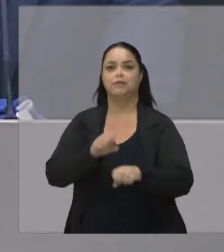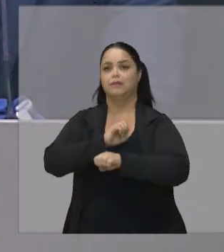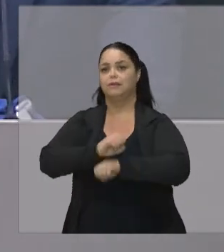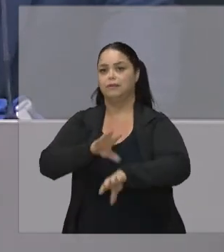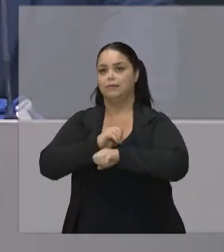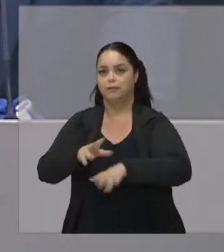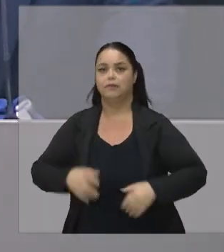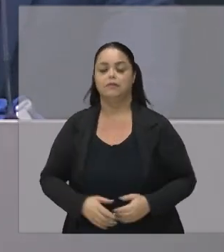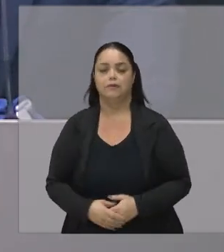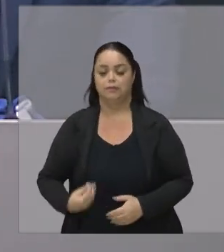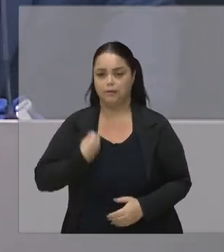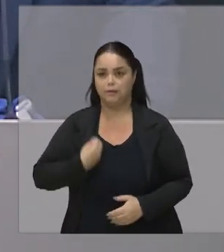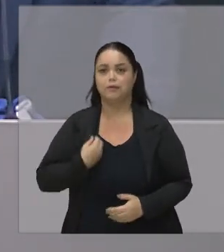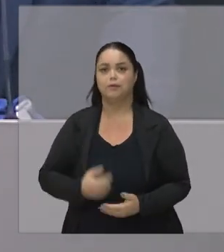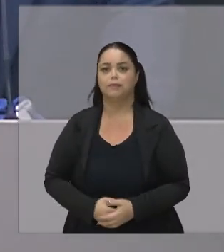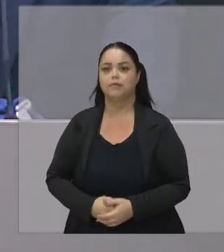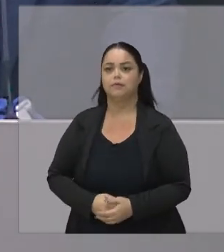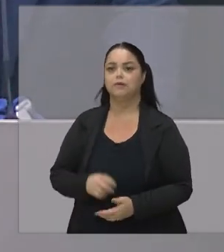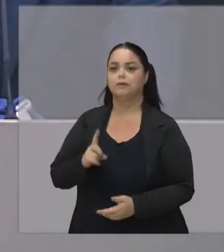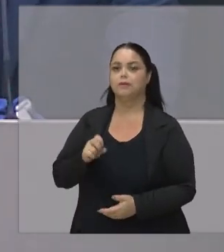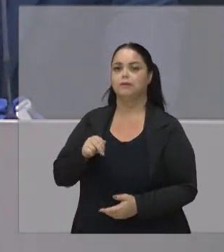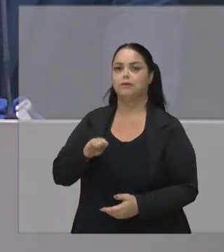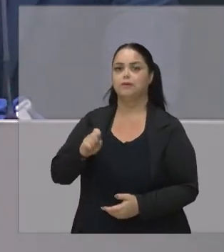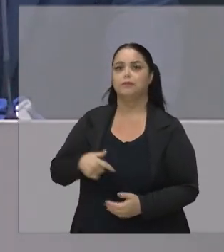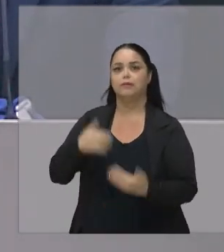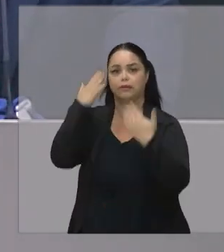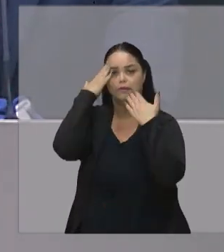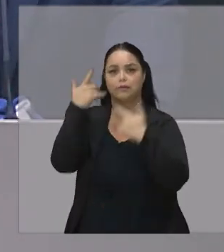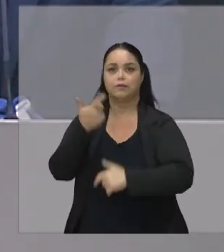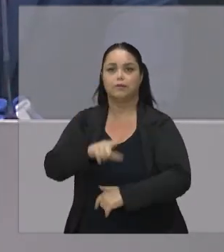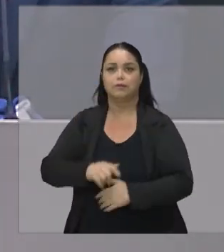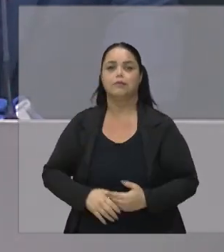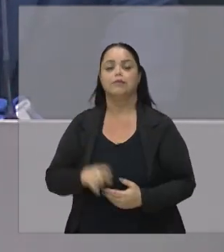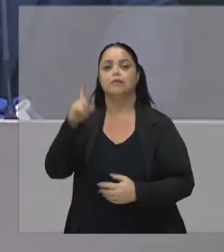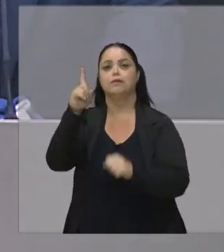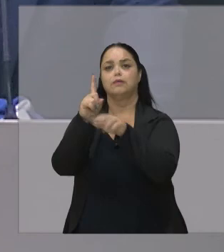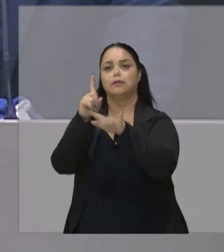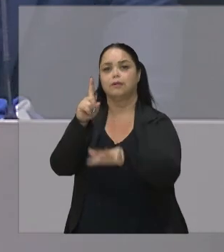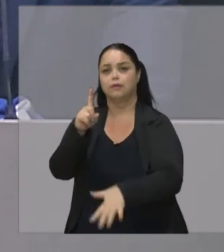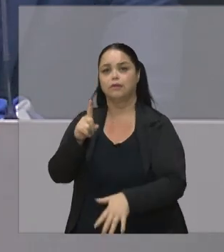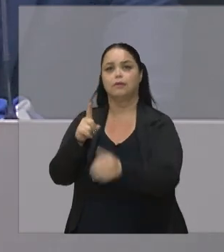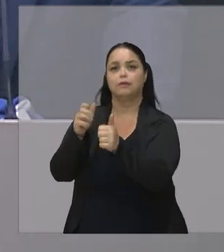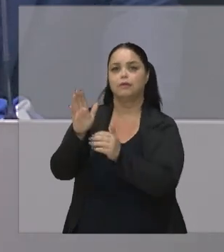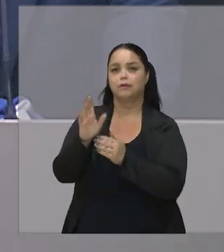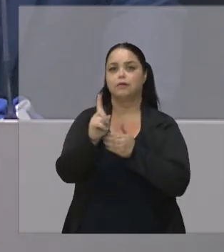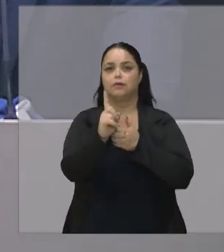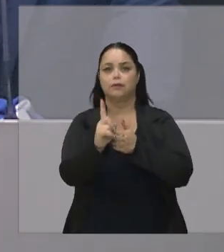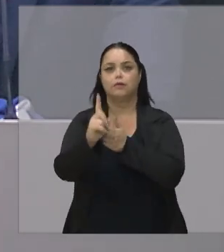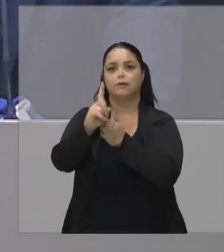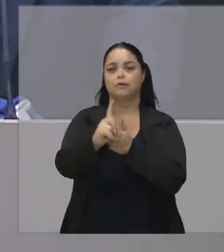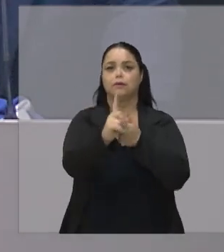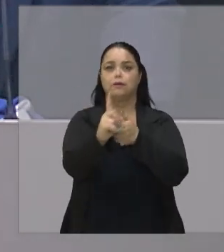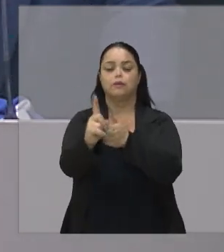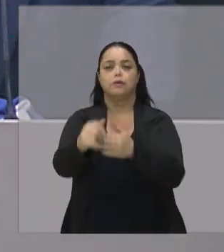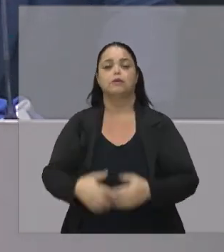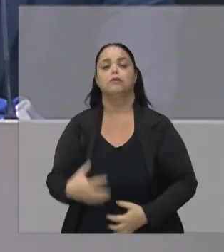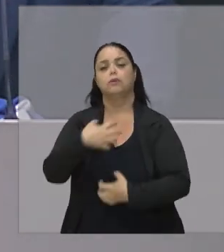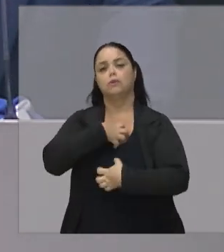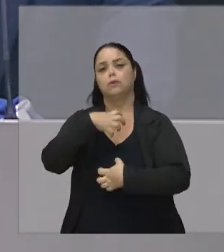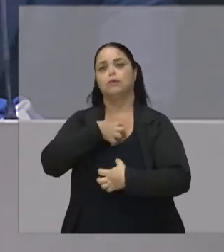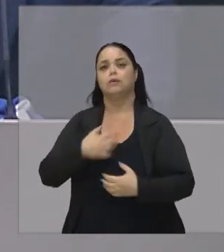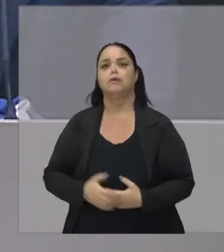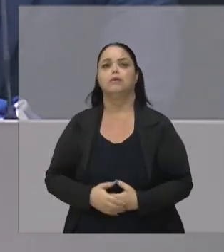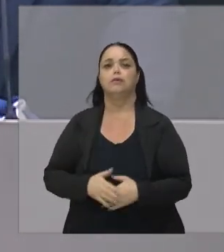de vida. Daniel, obrigado mais uma vez, Deus te abençoe, te guie, e sinta-se